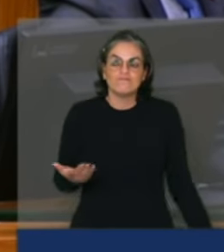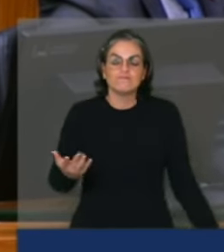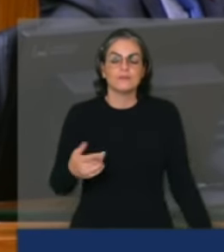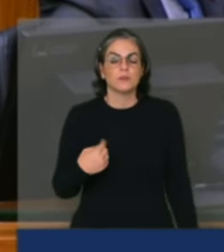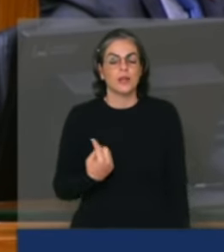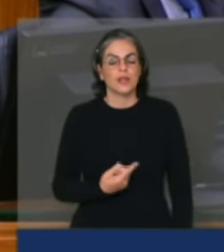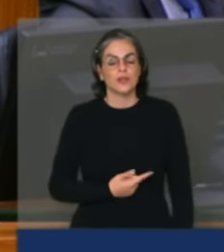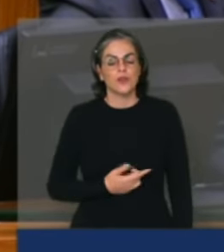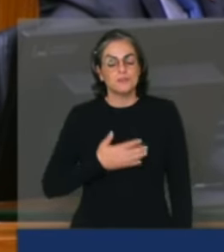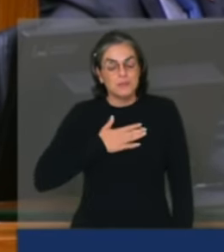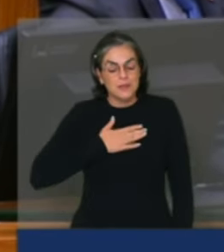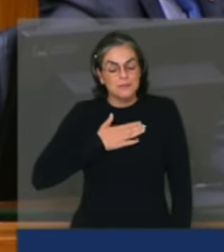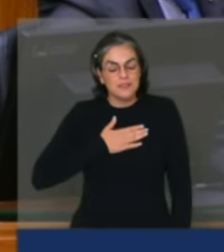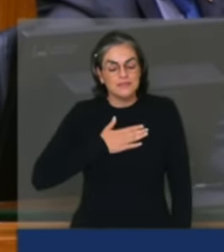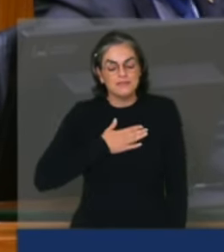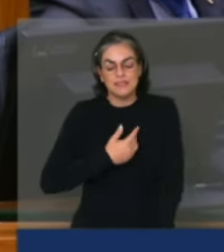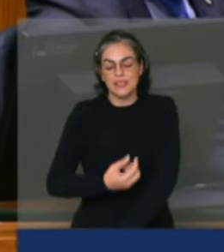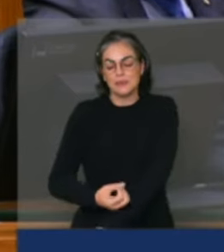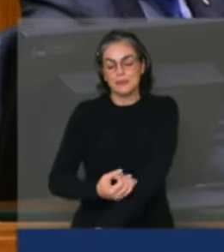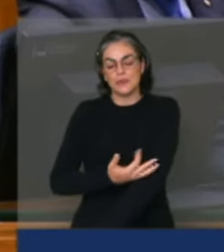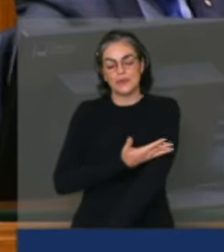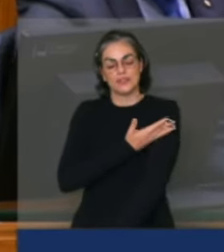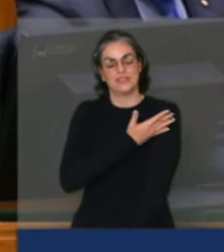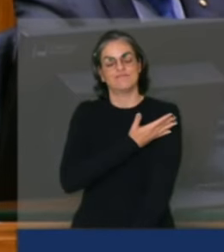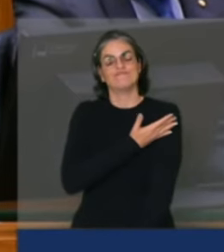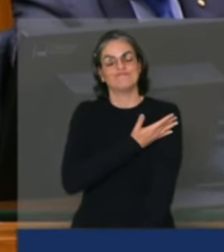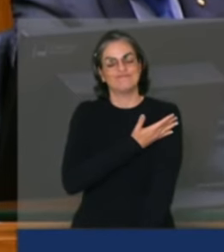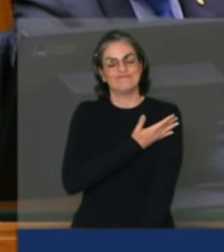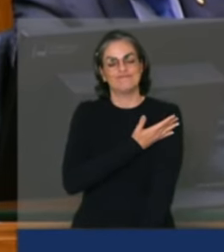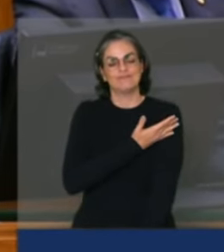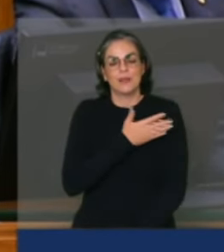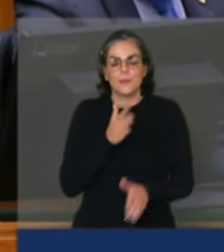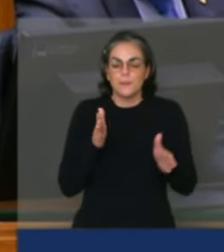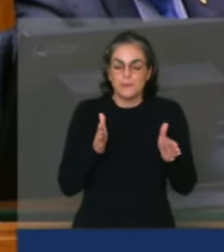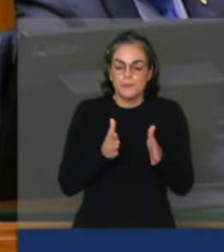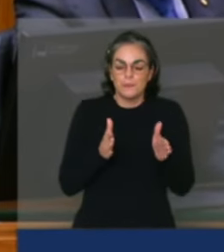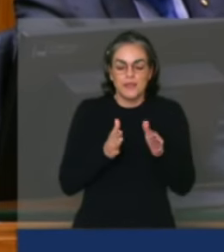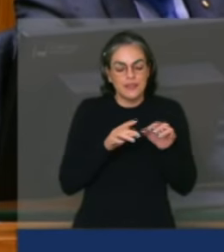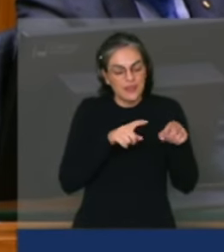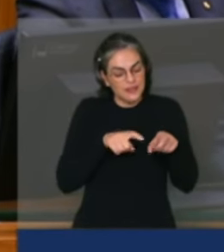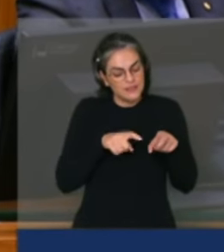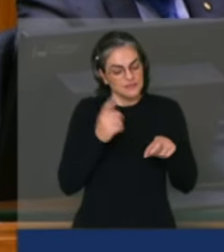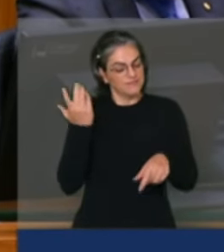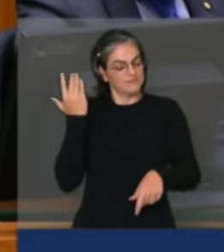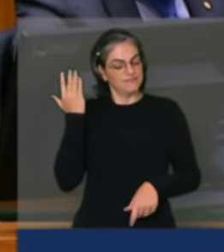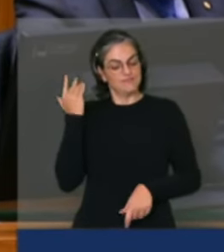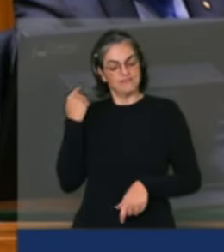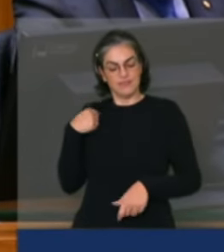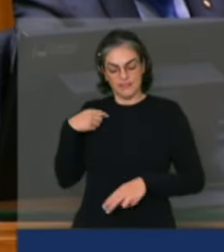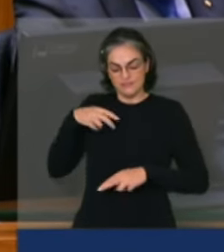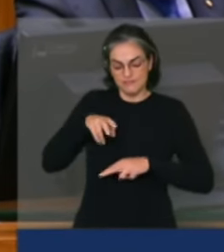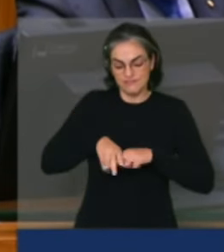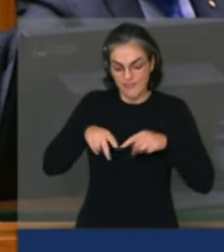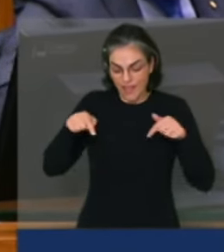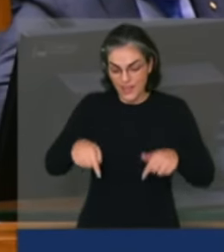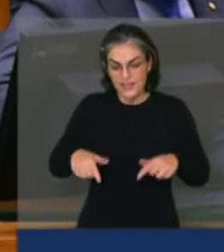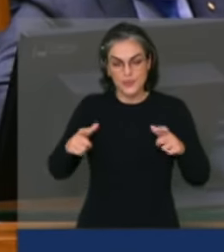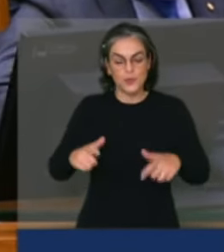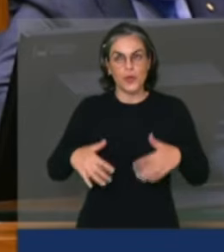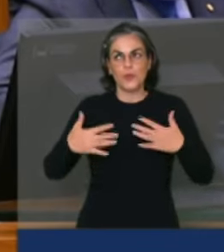muito grande enquanto agricultor familiar, pequeno produtor está sentado nessa cadeira aqui, que jamais eu pensei que um dia